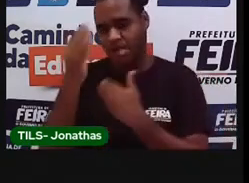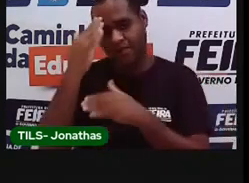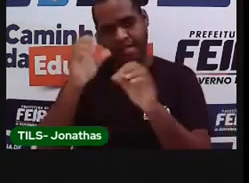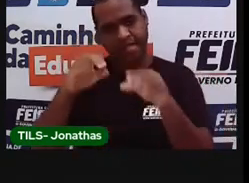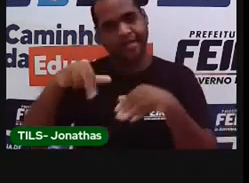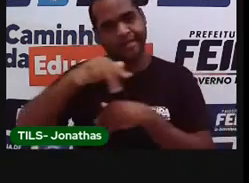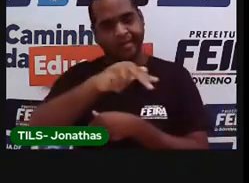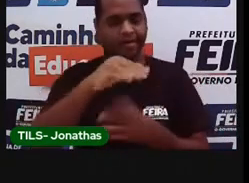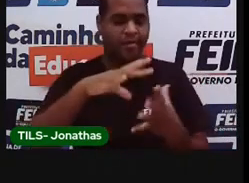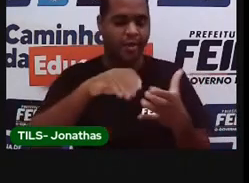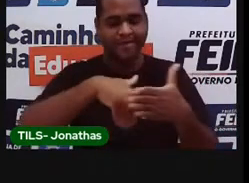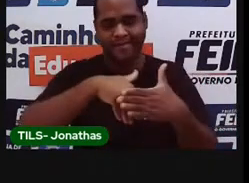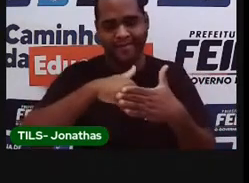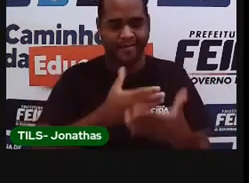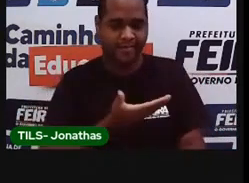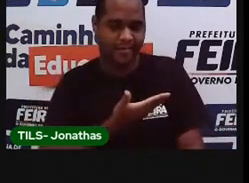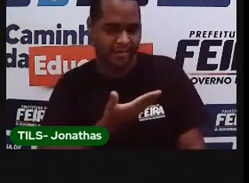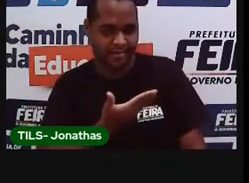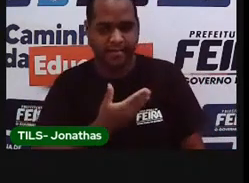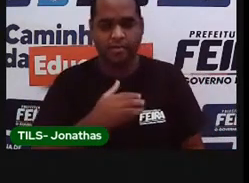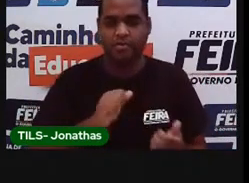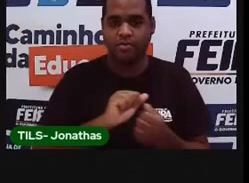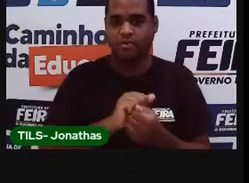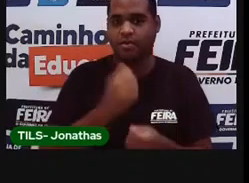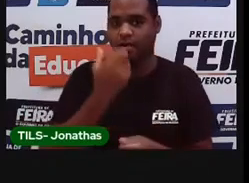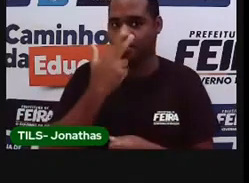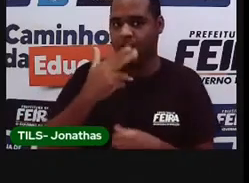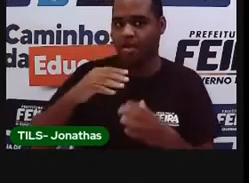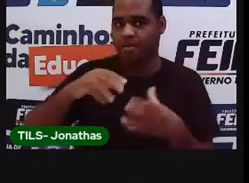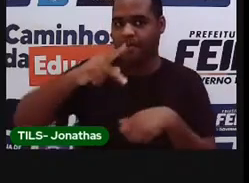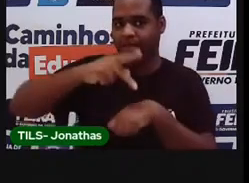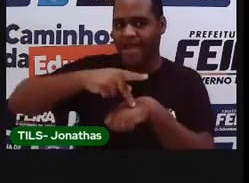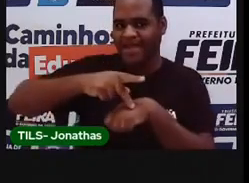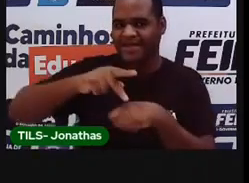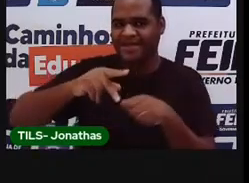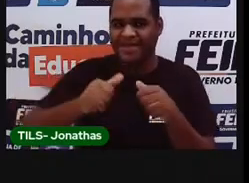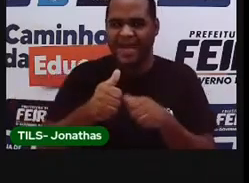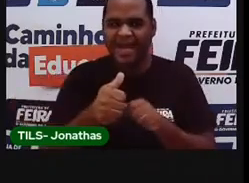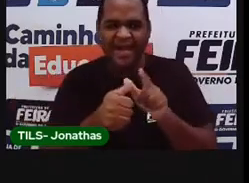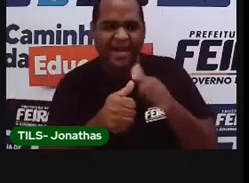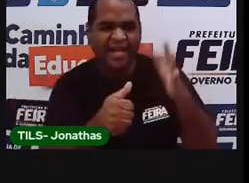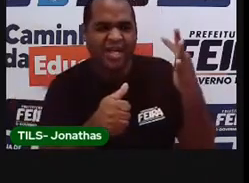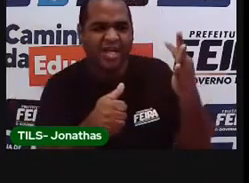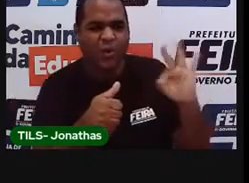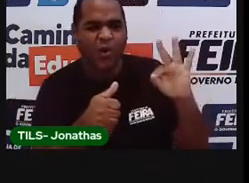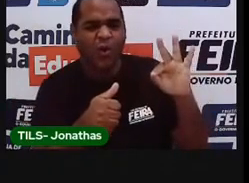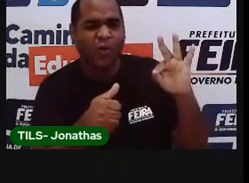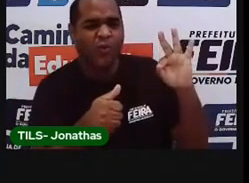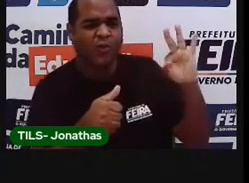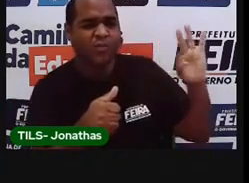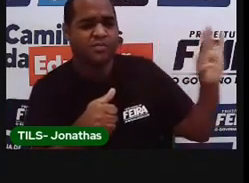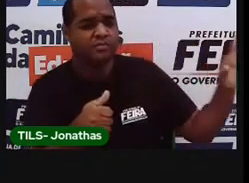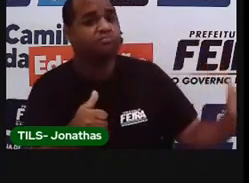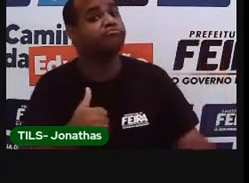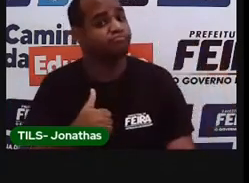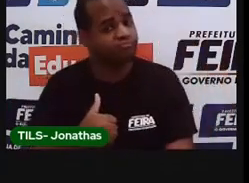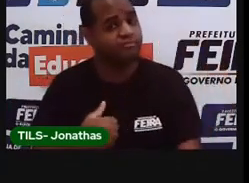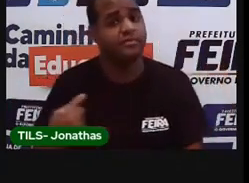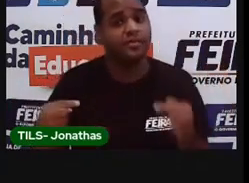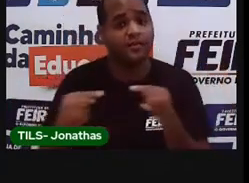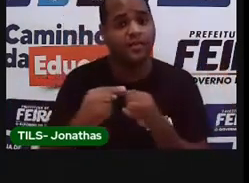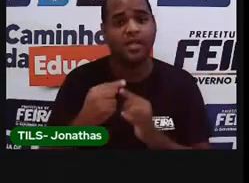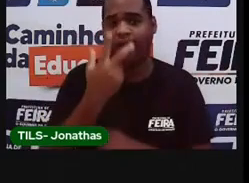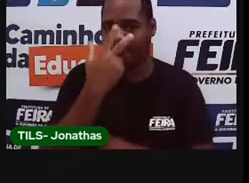rua, jogando bola com os colegas. Chuta uma pedra e você dá um grito. Ai! Justamente